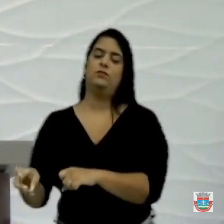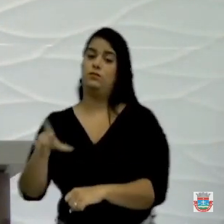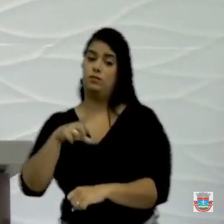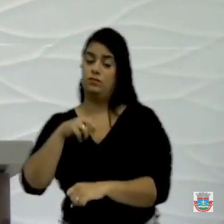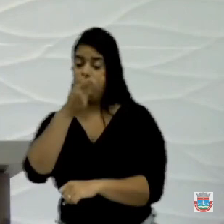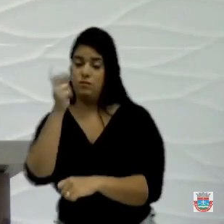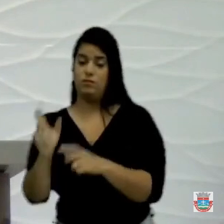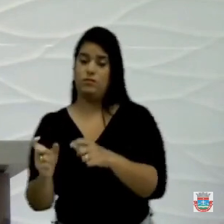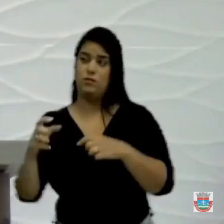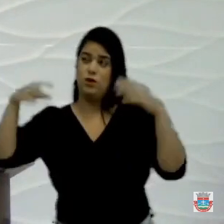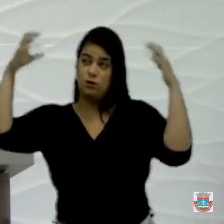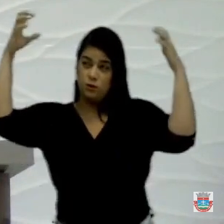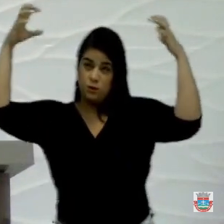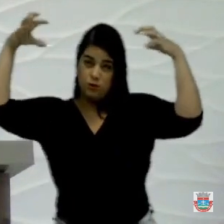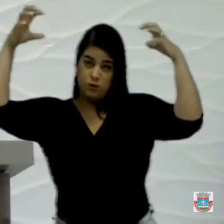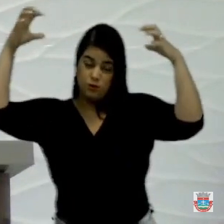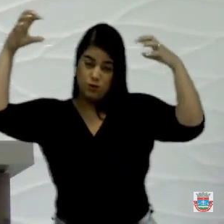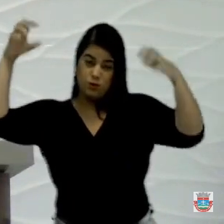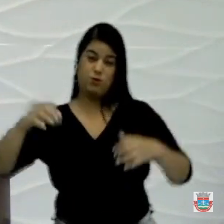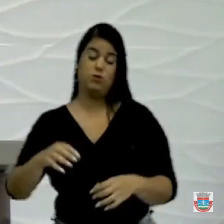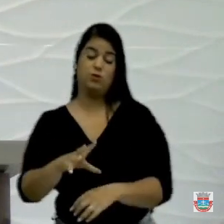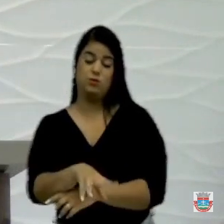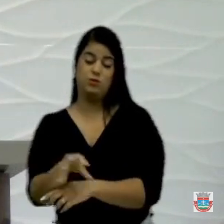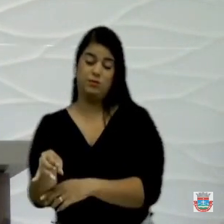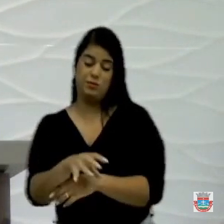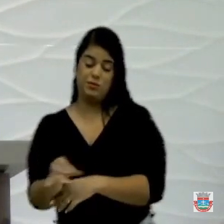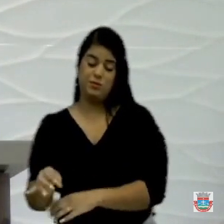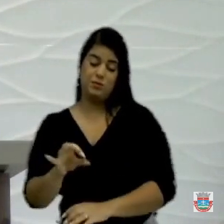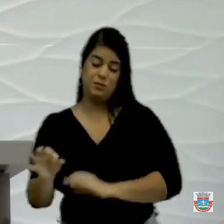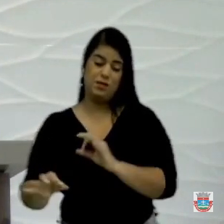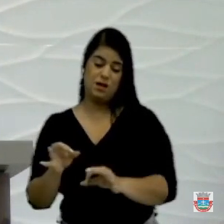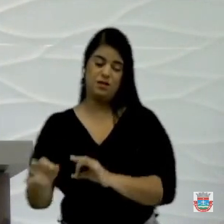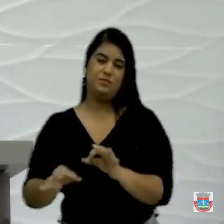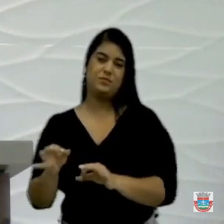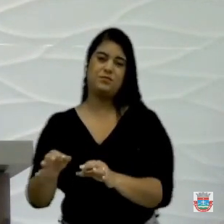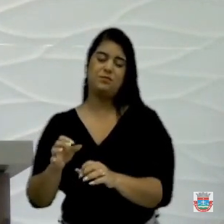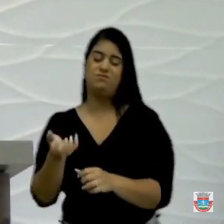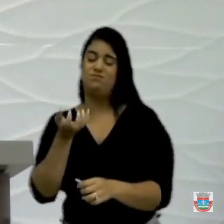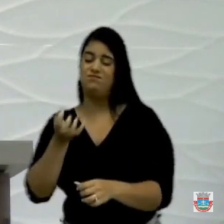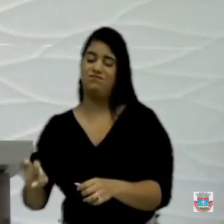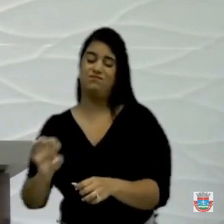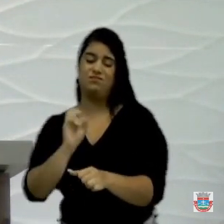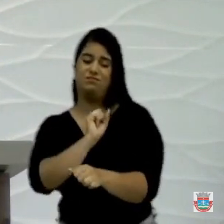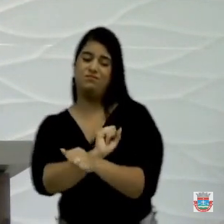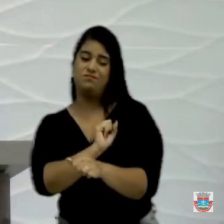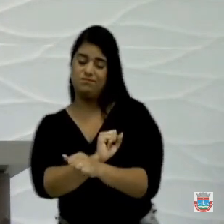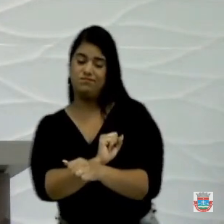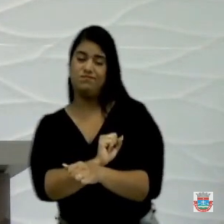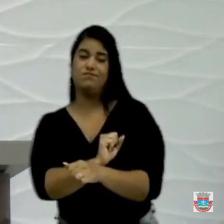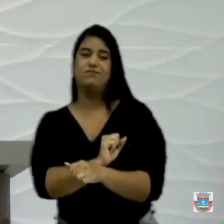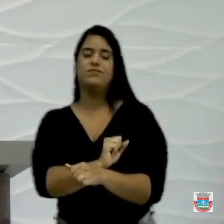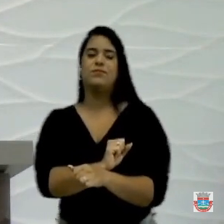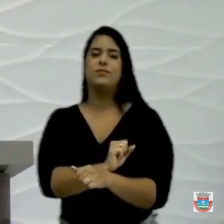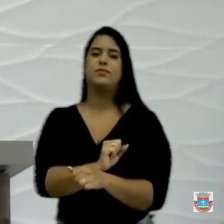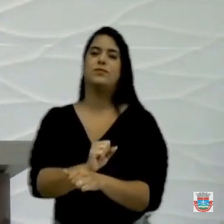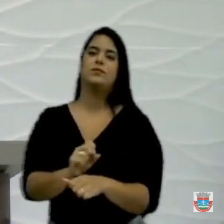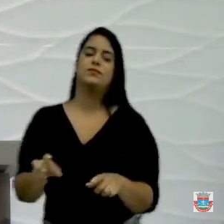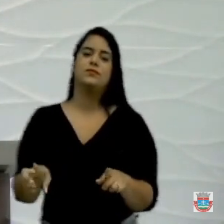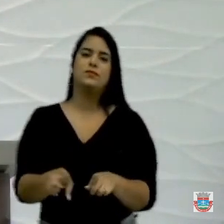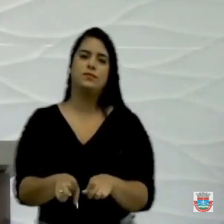assim que chove, ele já faz questão de arar a terra dele, porque ele não quer esperar mais tempos. E também